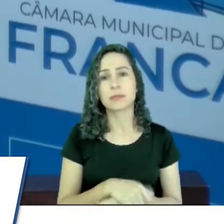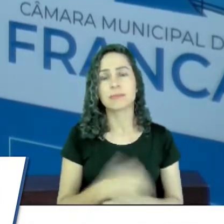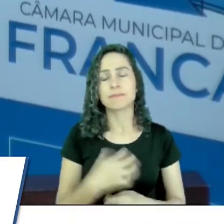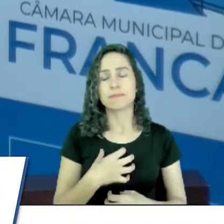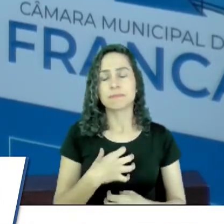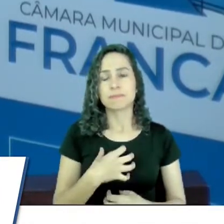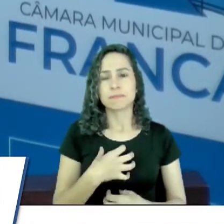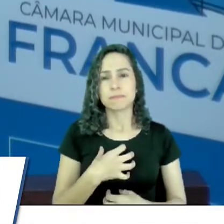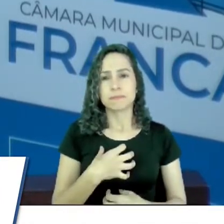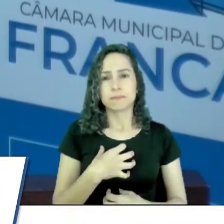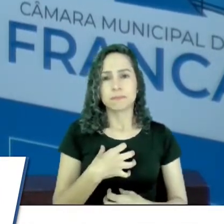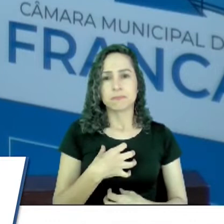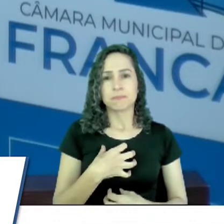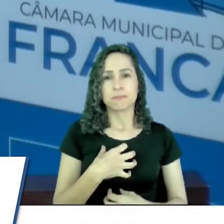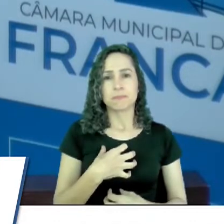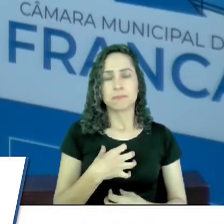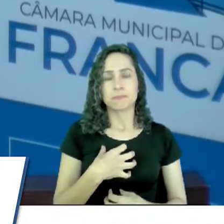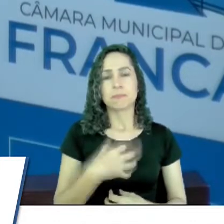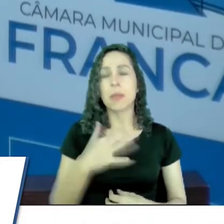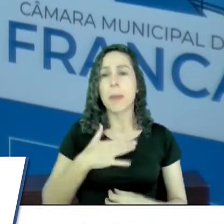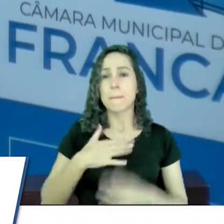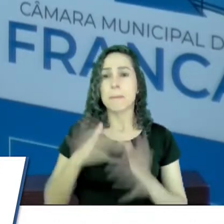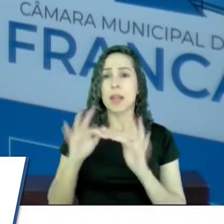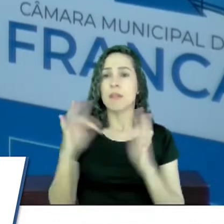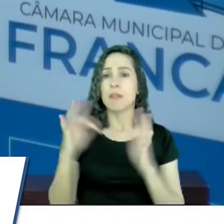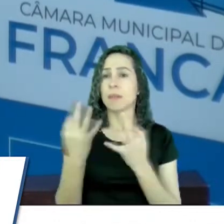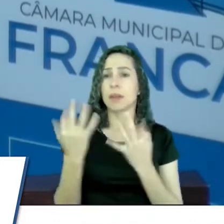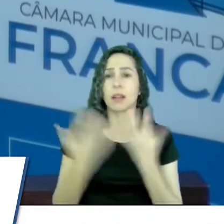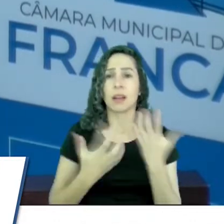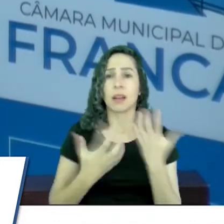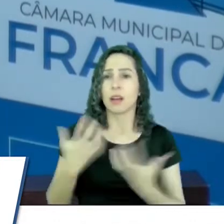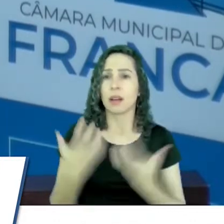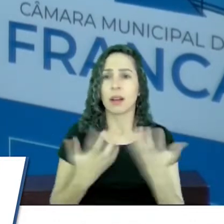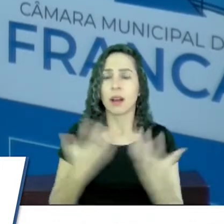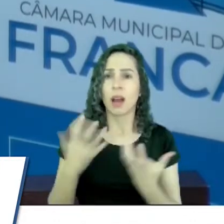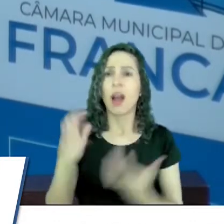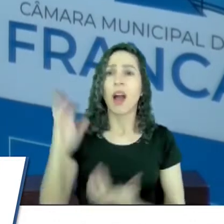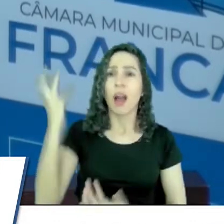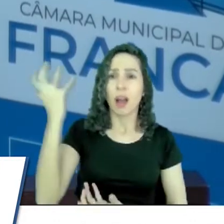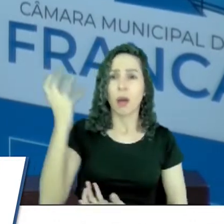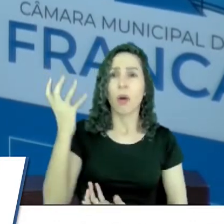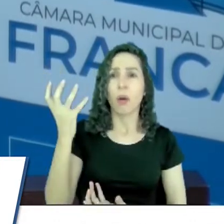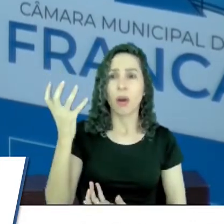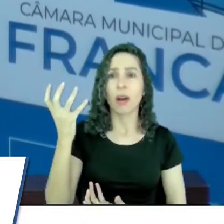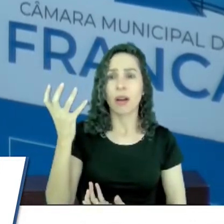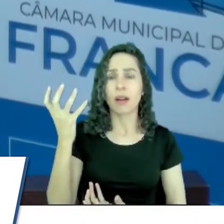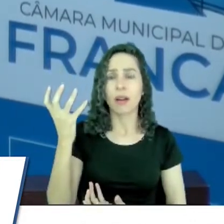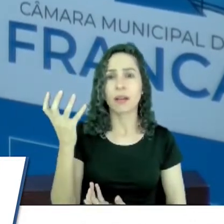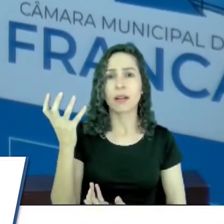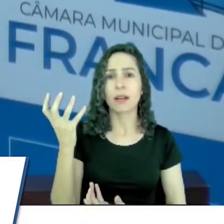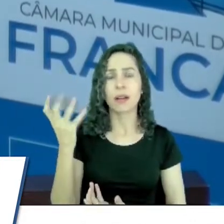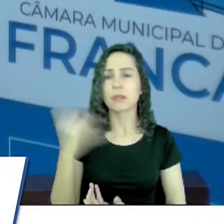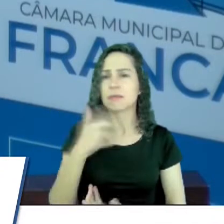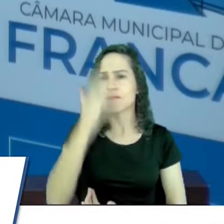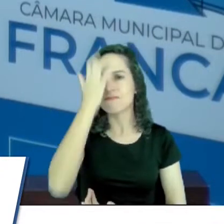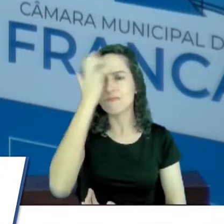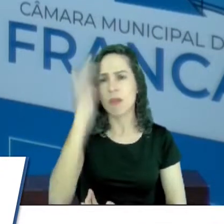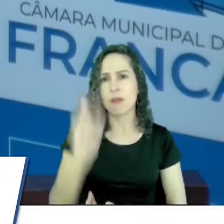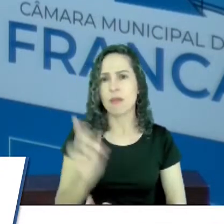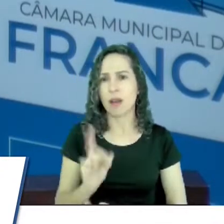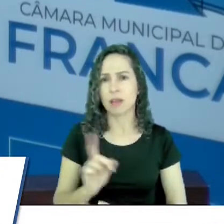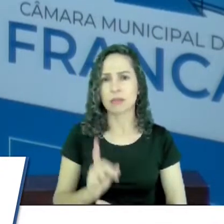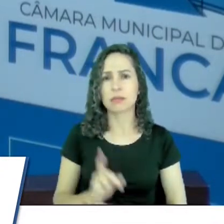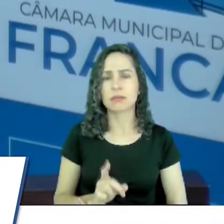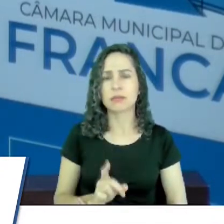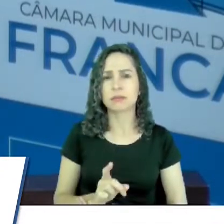A minha família está toda estraecida com tudo o que aconteceu. Não é fácil. Não é